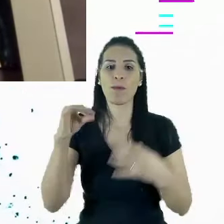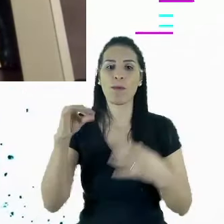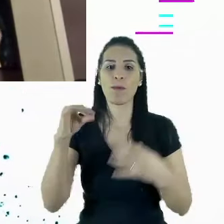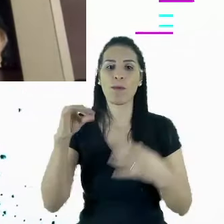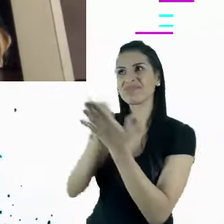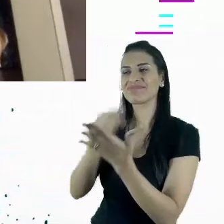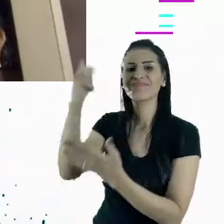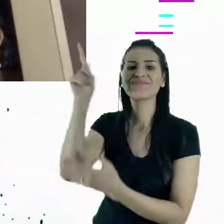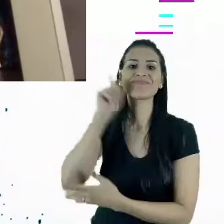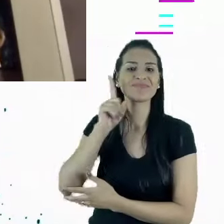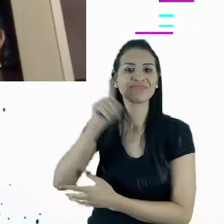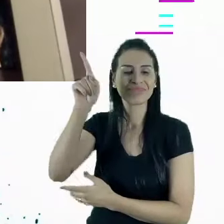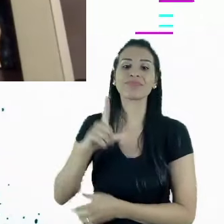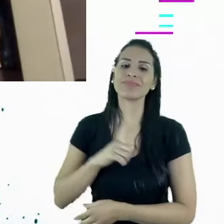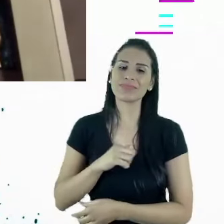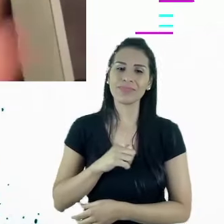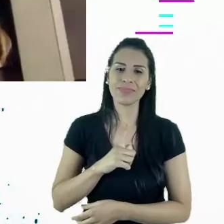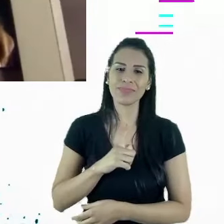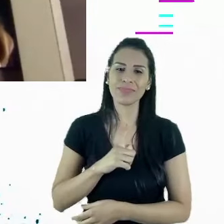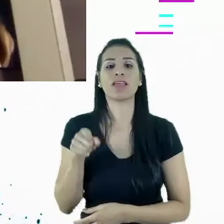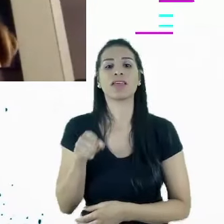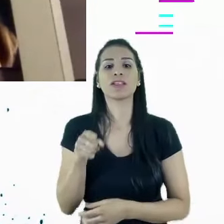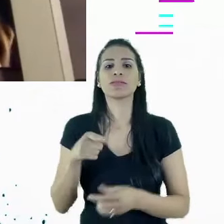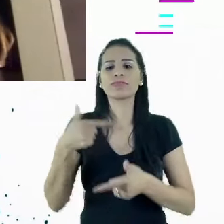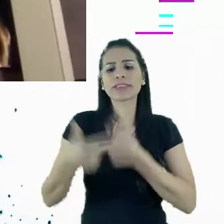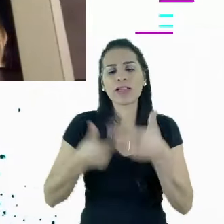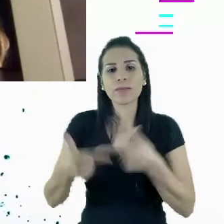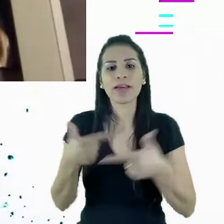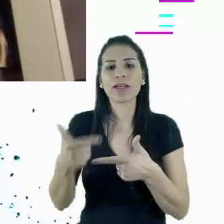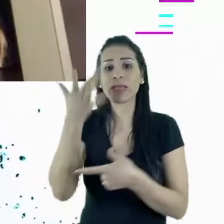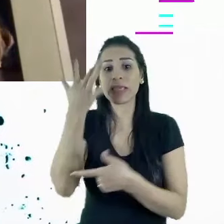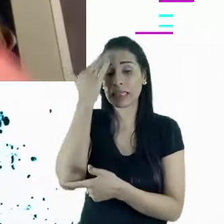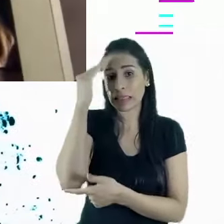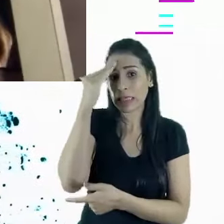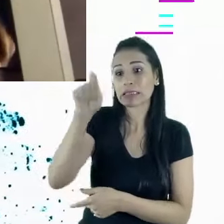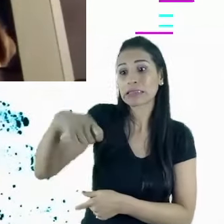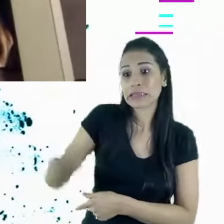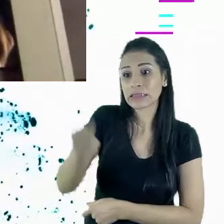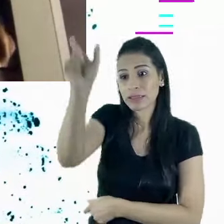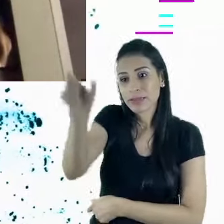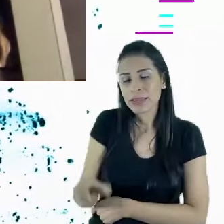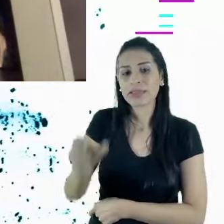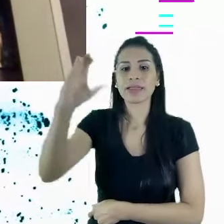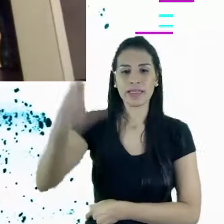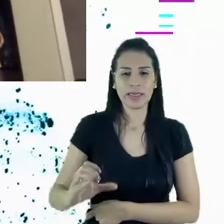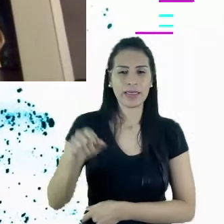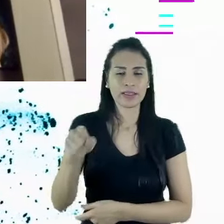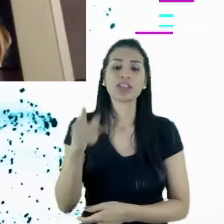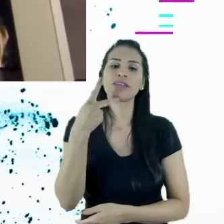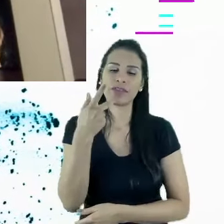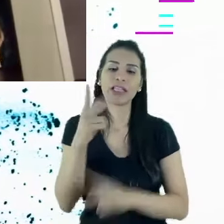você tem todo um algoritmo por trás, preditivo, que entende o cliente, que é bem do que a gente está vendo em todas as redes sociais, vamos falar muito disso